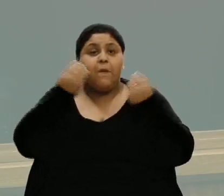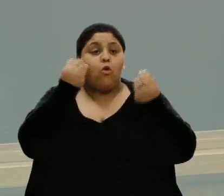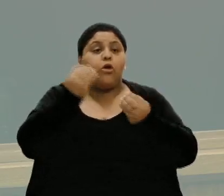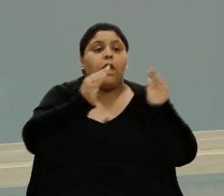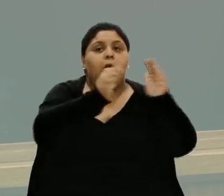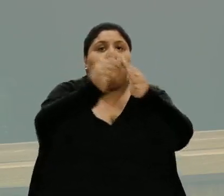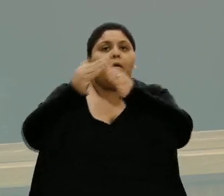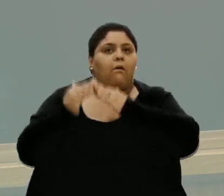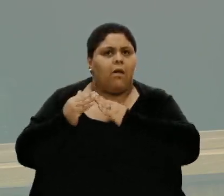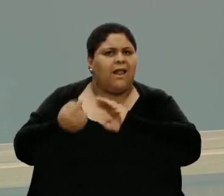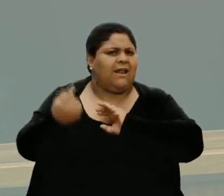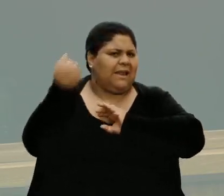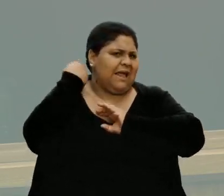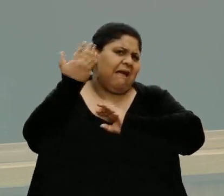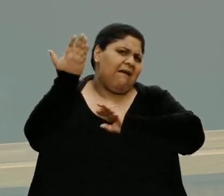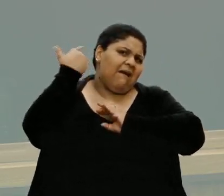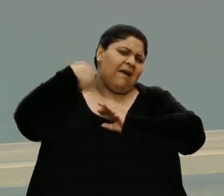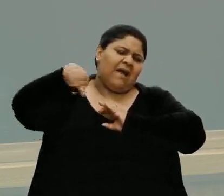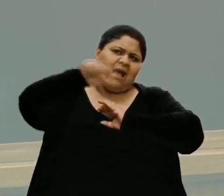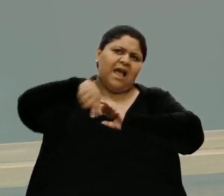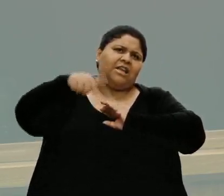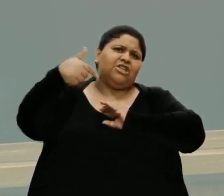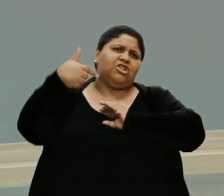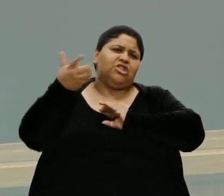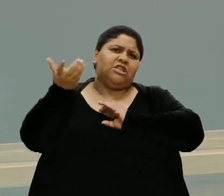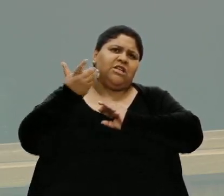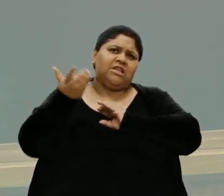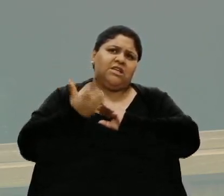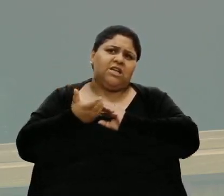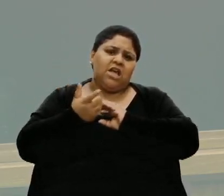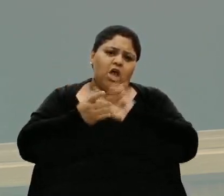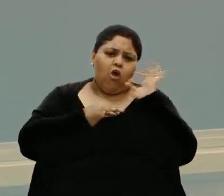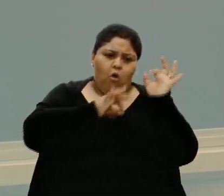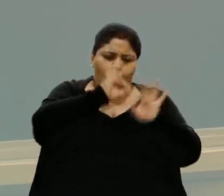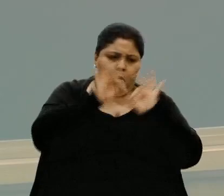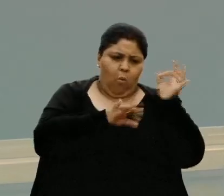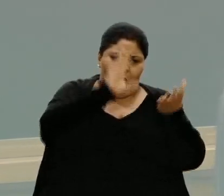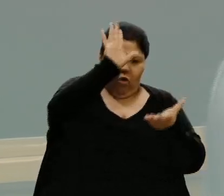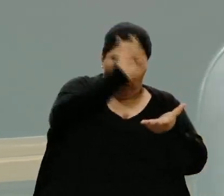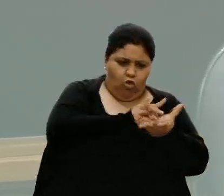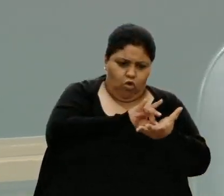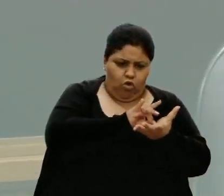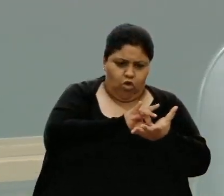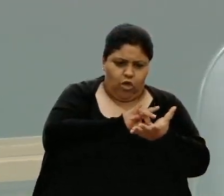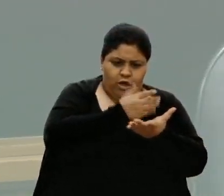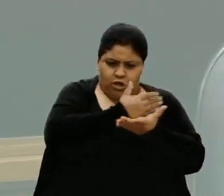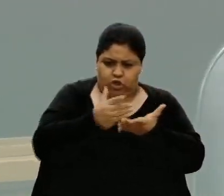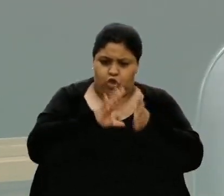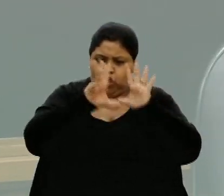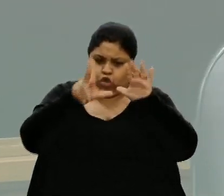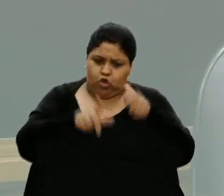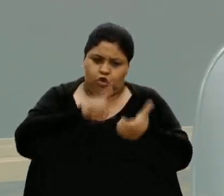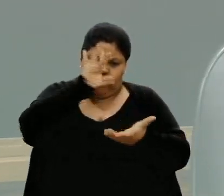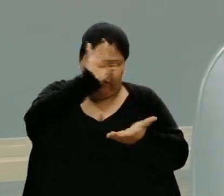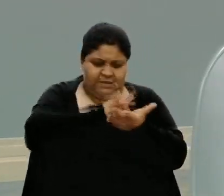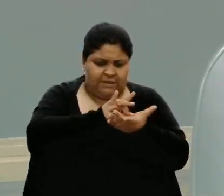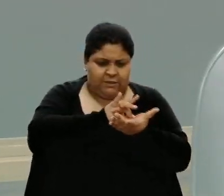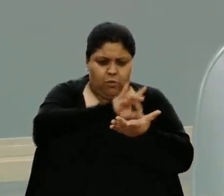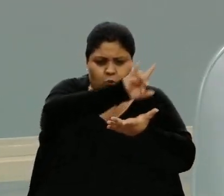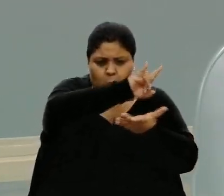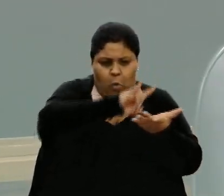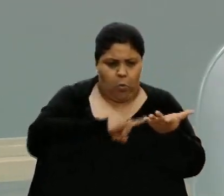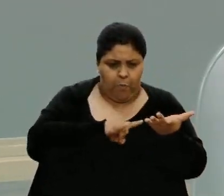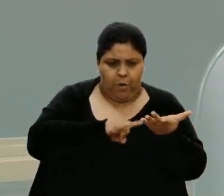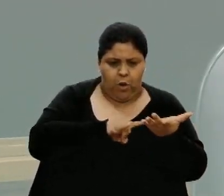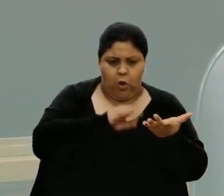A época, a gente tentou e regularizou, iniciou toda a regularização lá do Beltrão de Queiroz, aqui